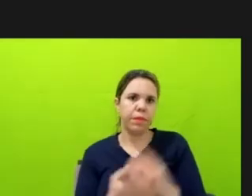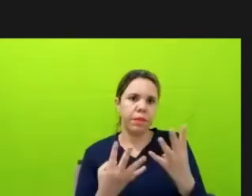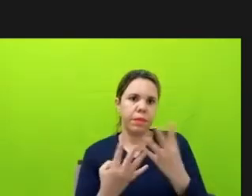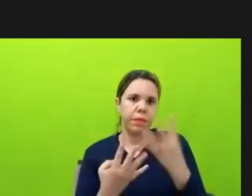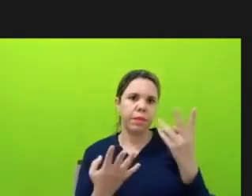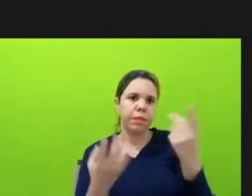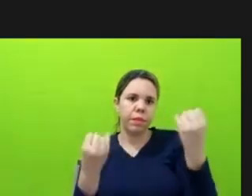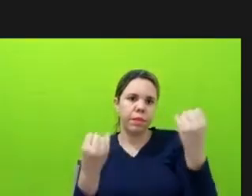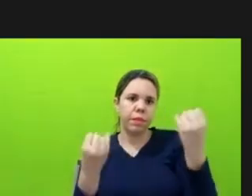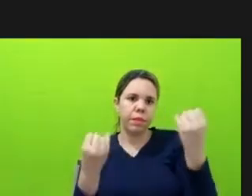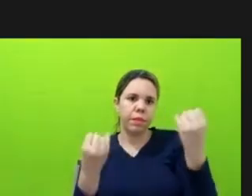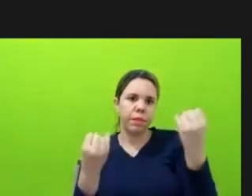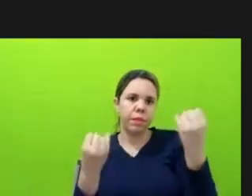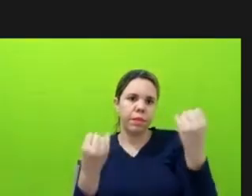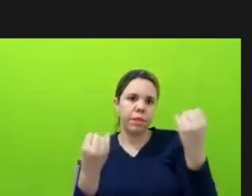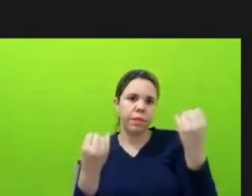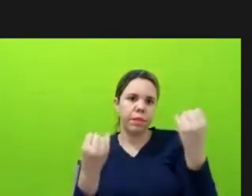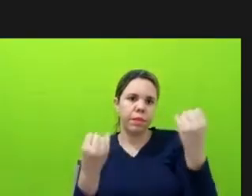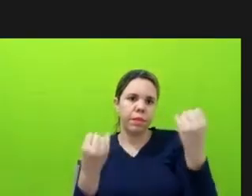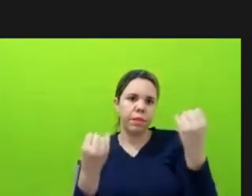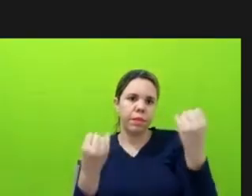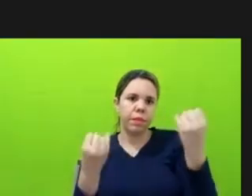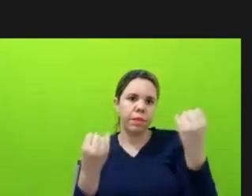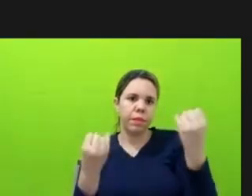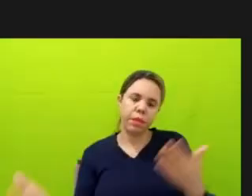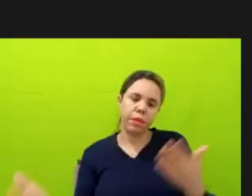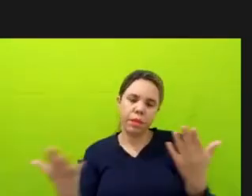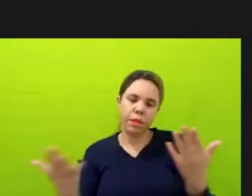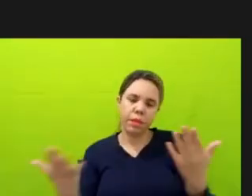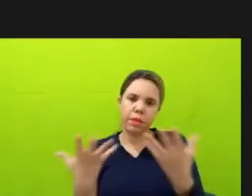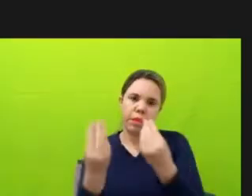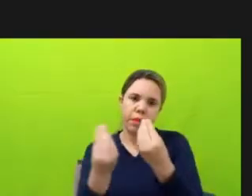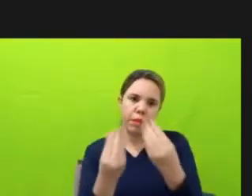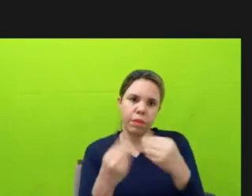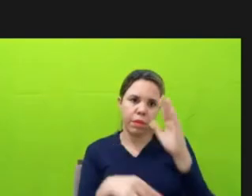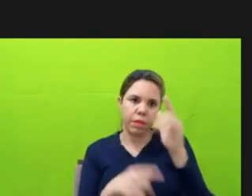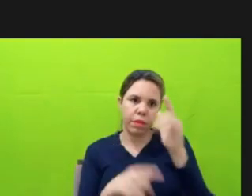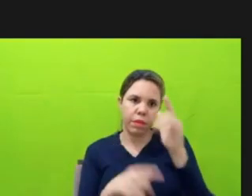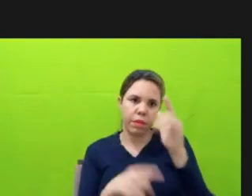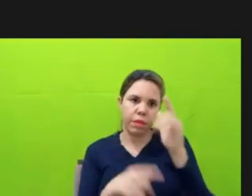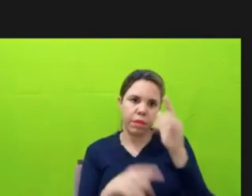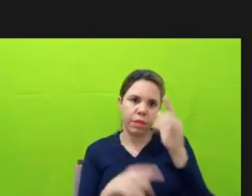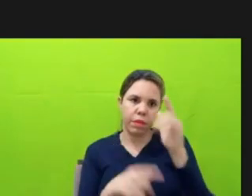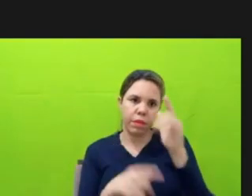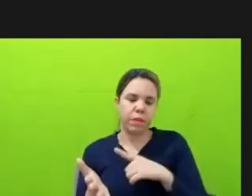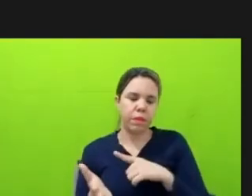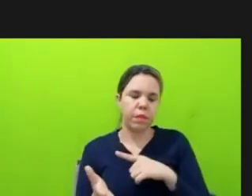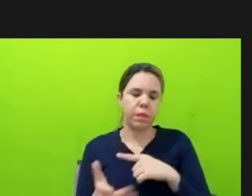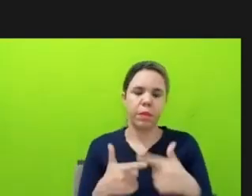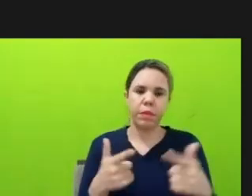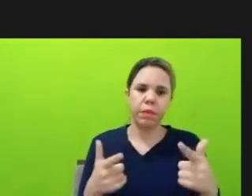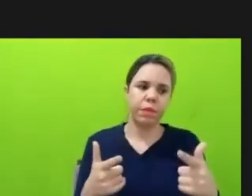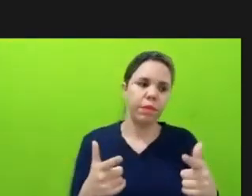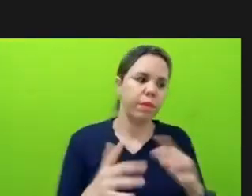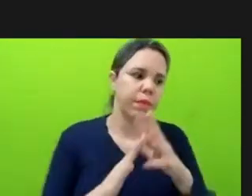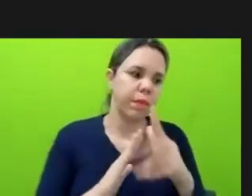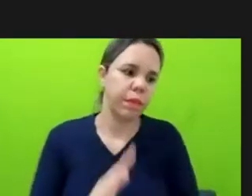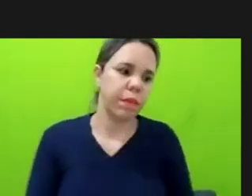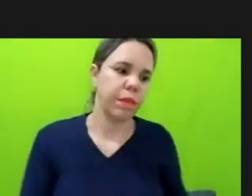está muito mais difícil reverter a degradação ambiental do que estaria alguns anos atrás. Ana?